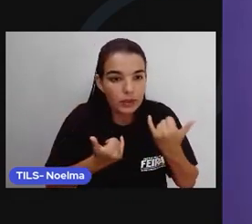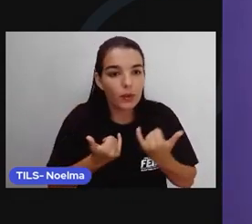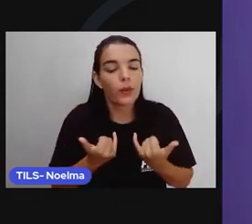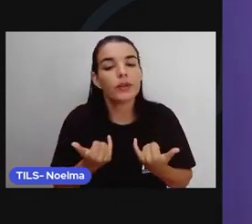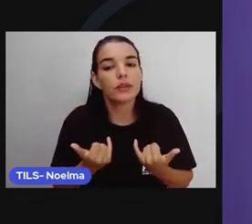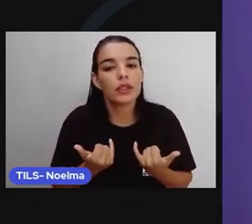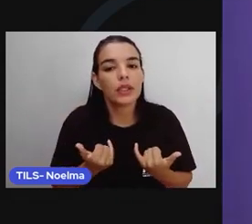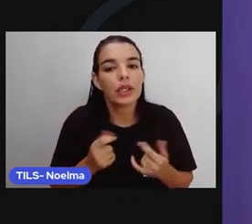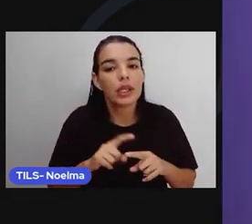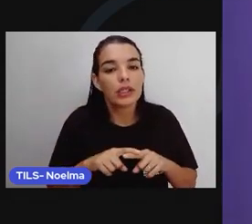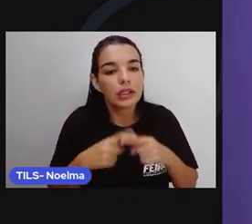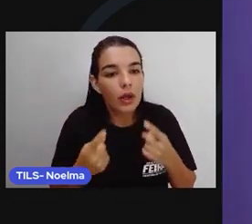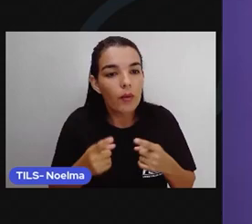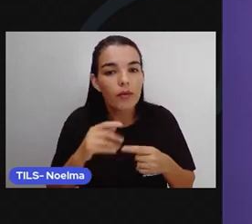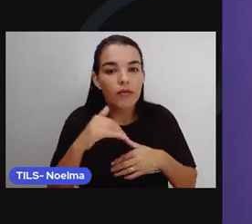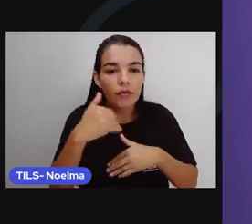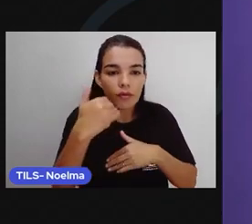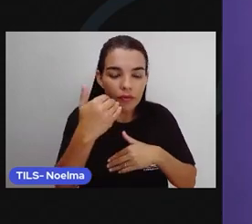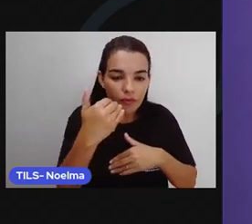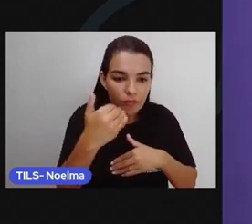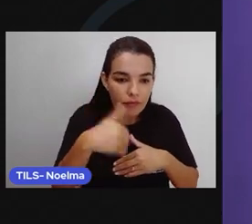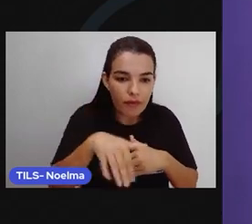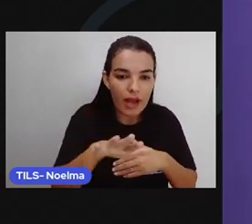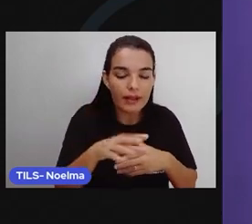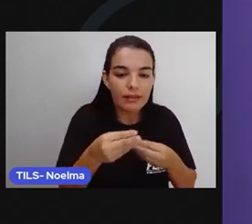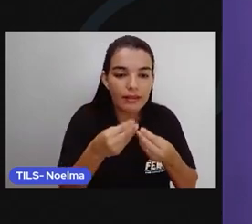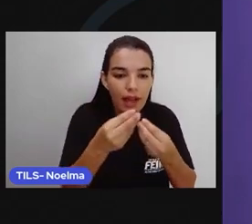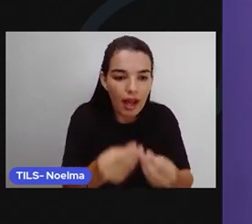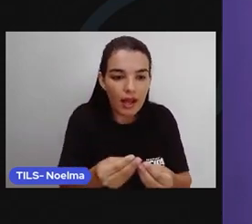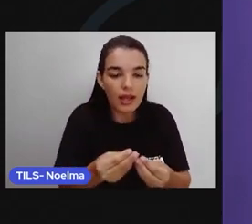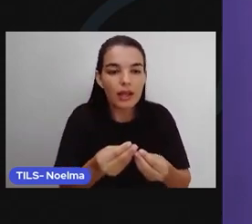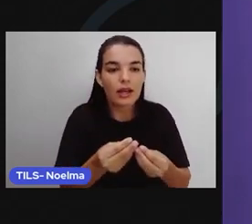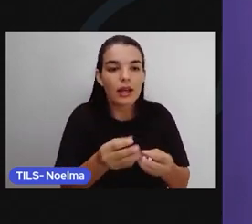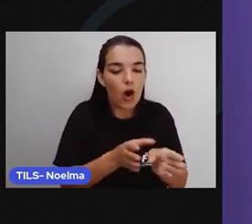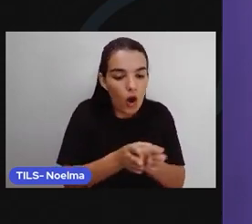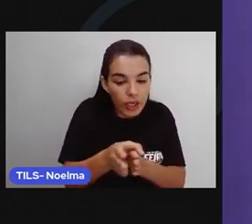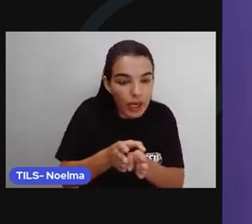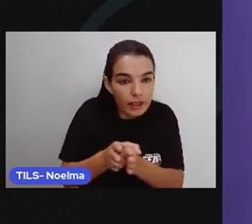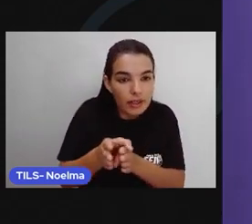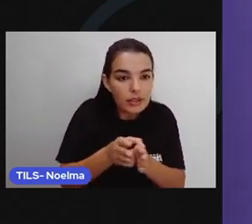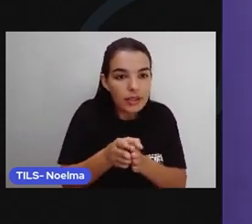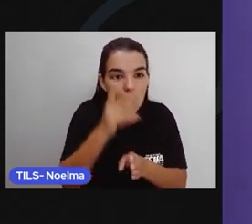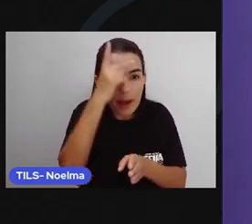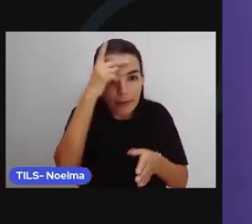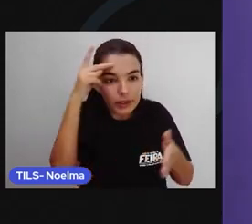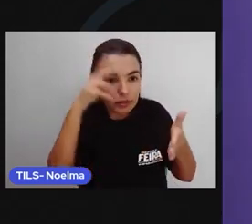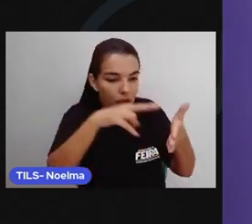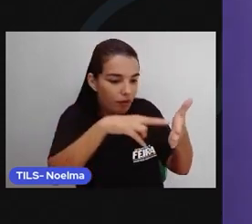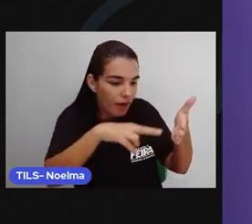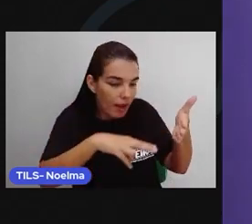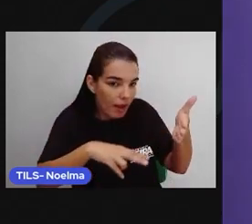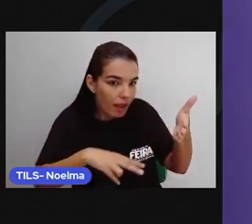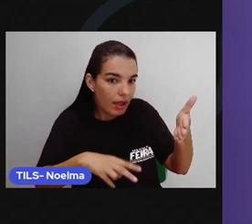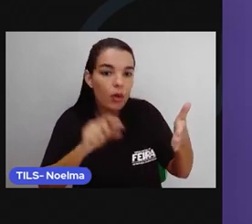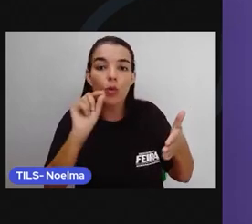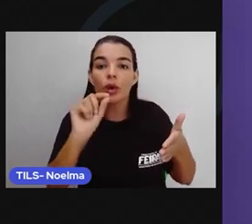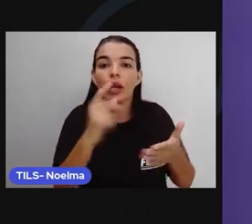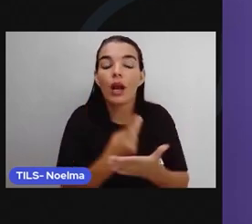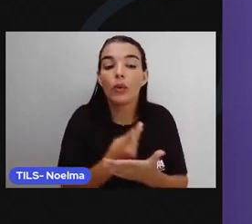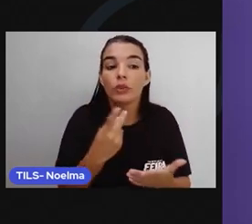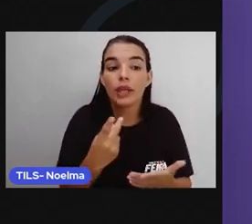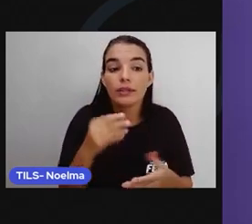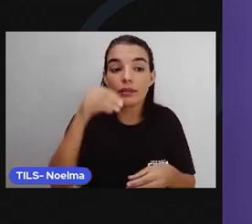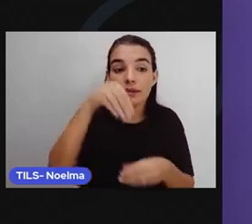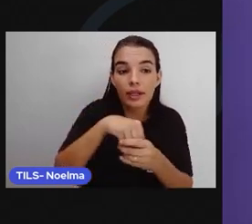E aí, isso vai orientar o leitor sobre quais são os pormenores. Então, ao longo da notícia, outras informações vão sendo dadas,